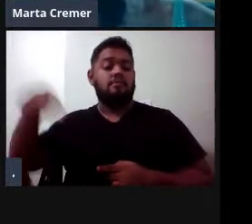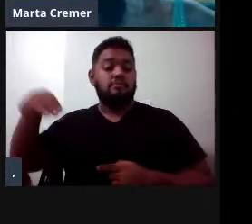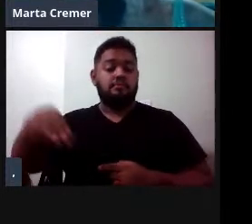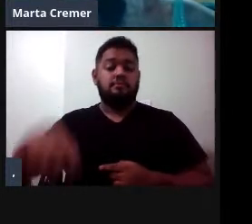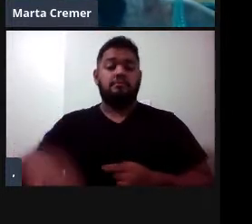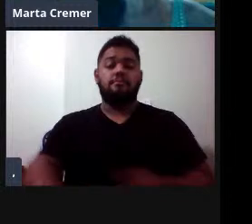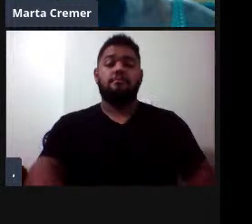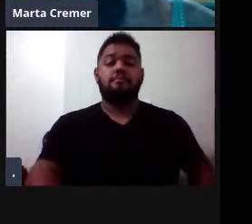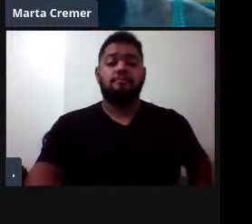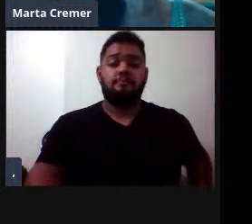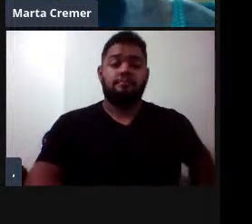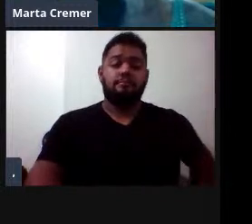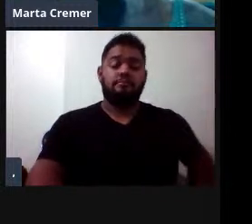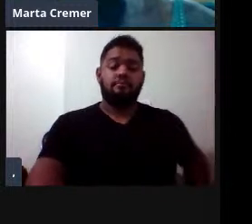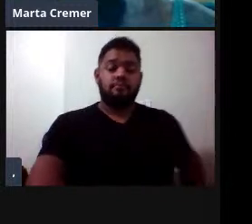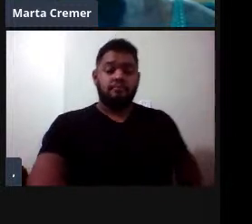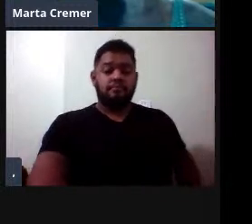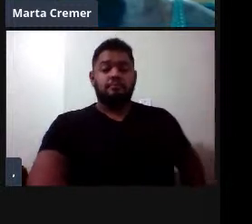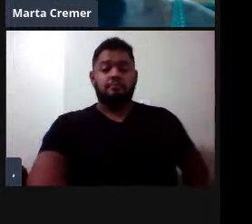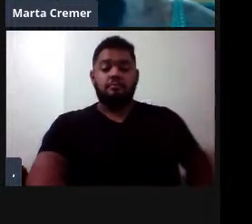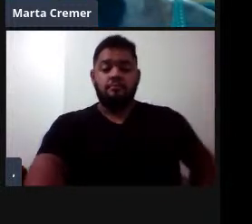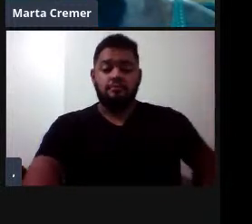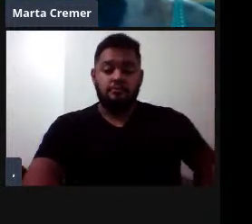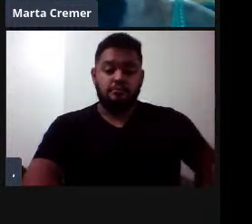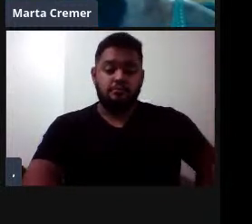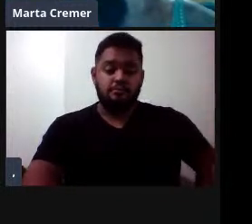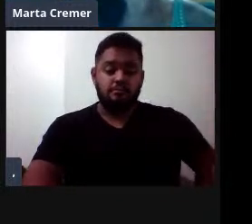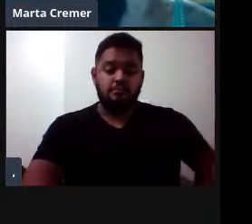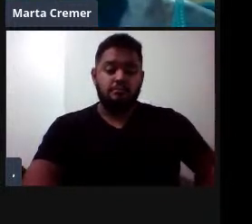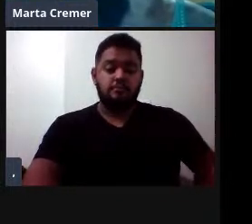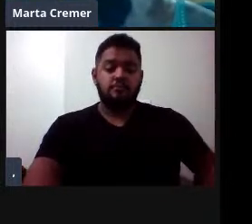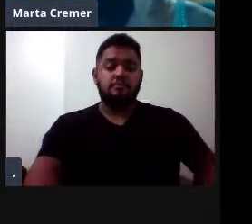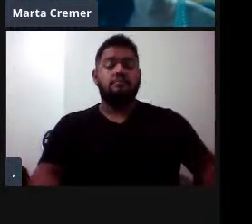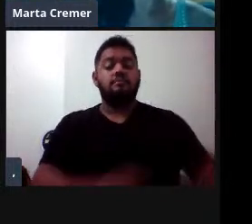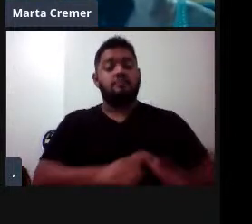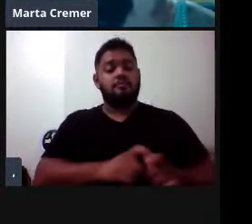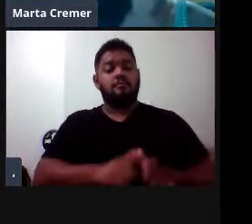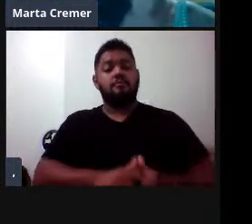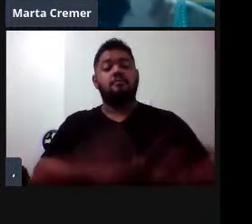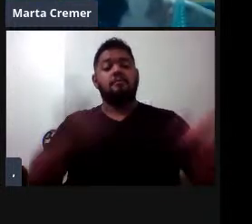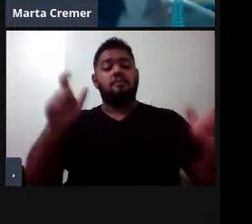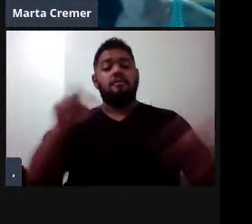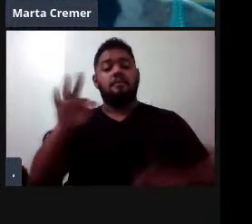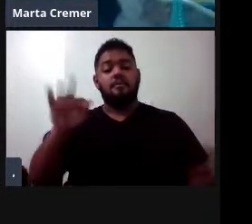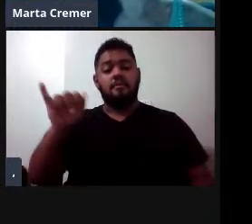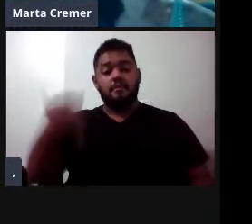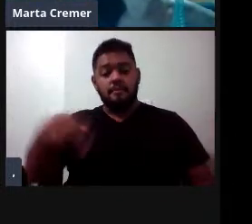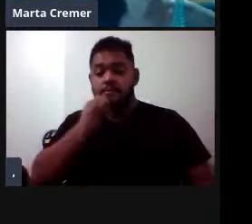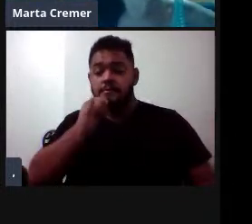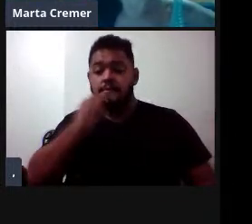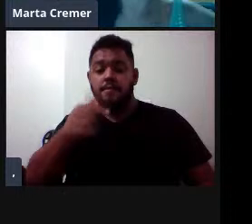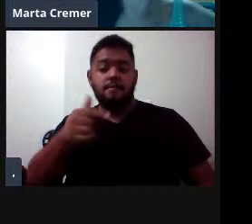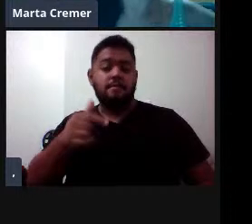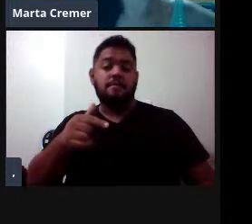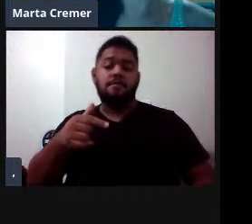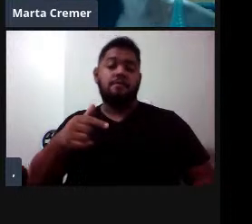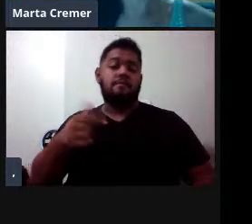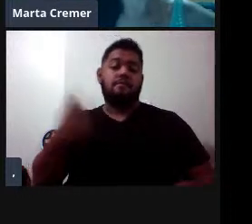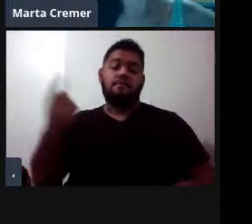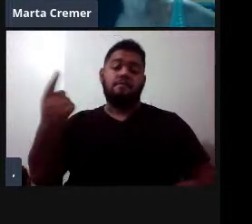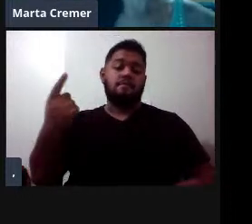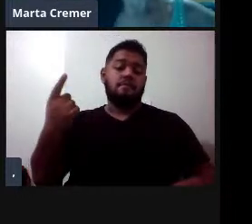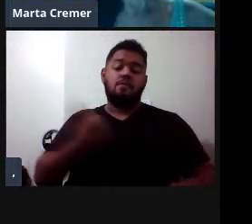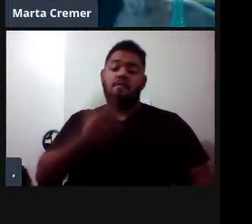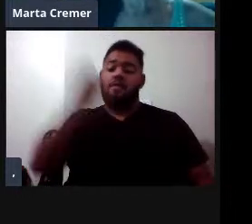e elas, então, têm uma distribuição um pouco mais restrita do que as azuis, as fins, né, então elas não correm latitudes tão baixas,